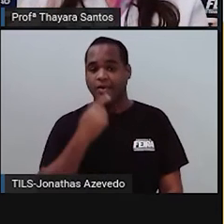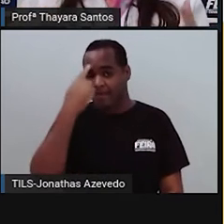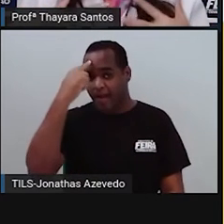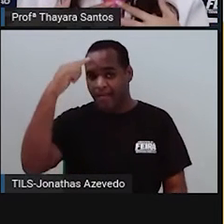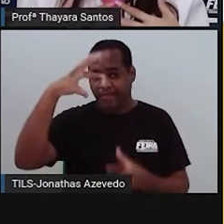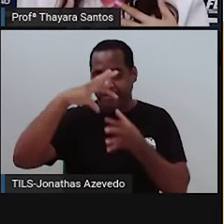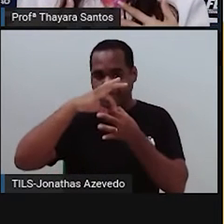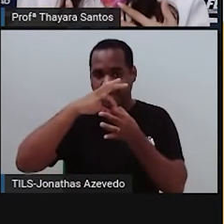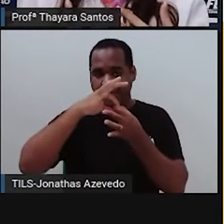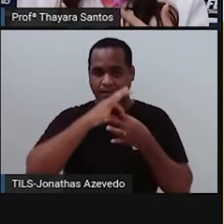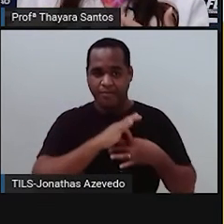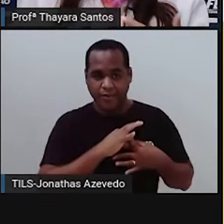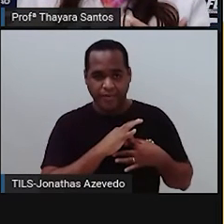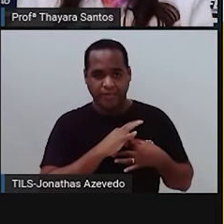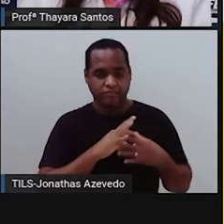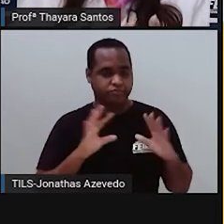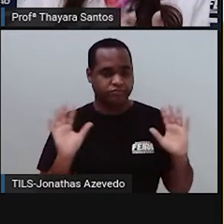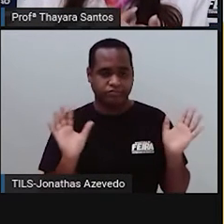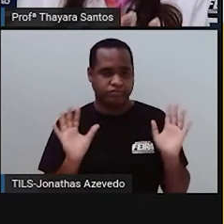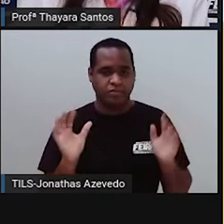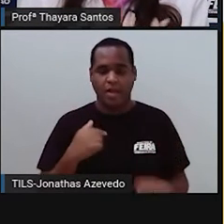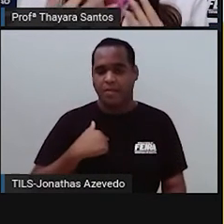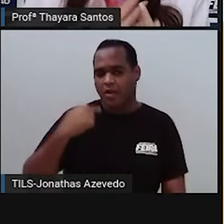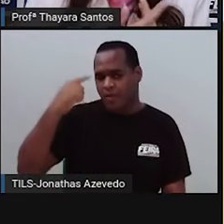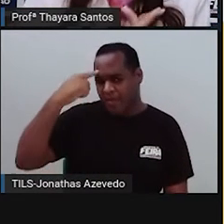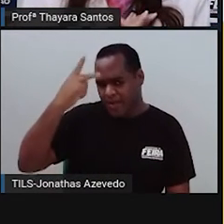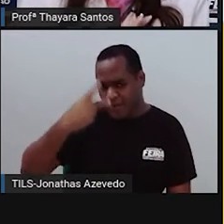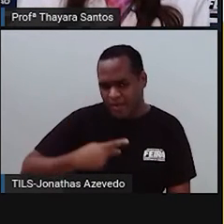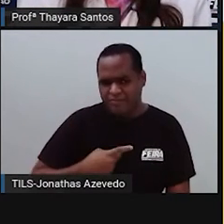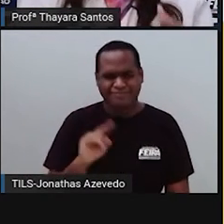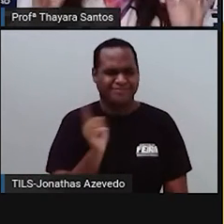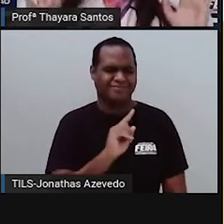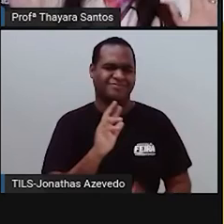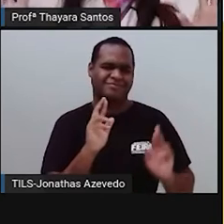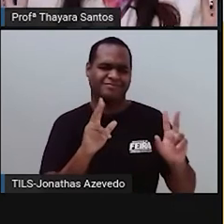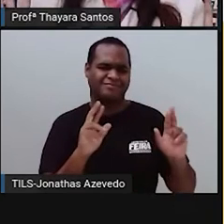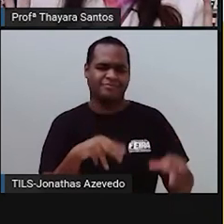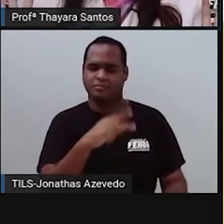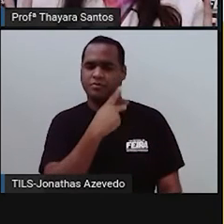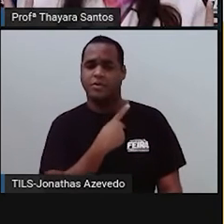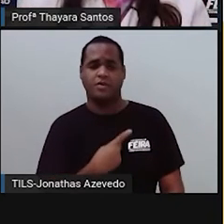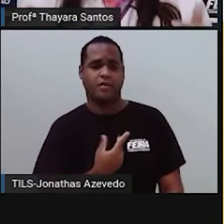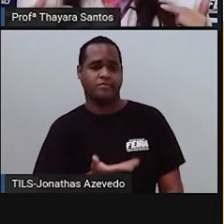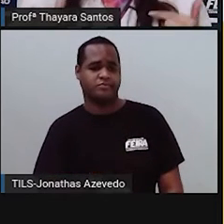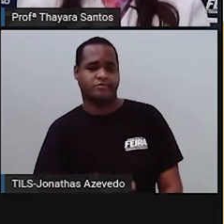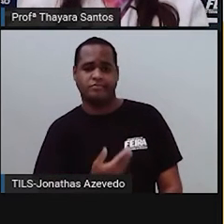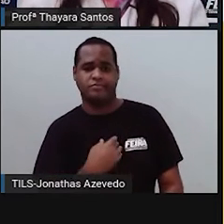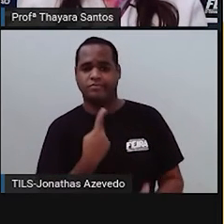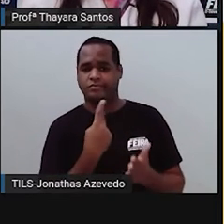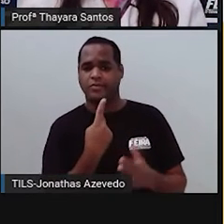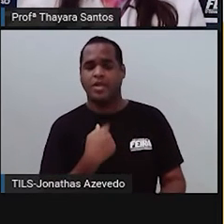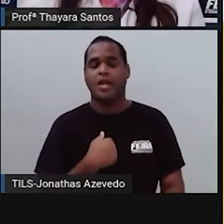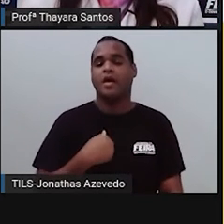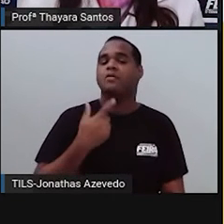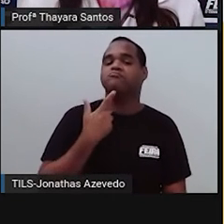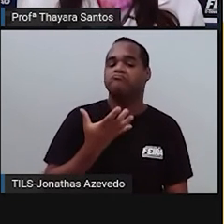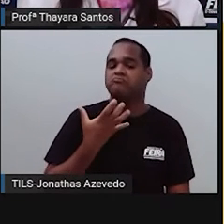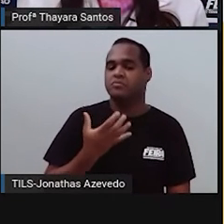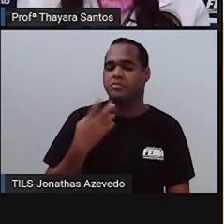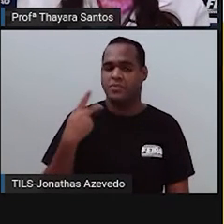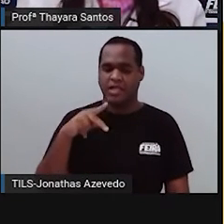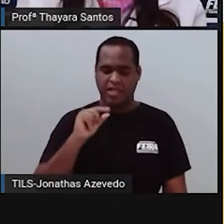comandando. Mas não é o meu consciente. É o inconsciente. Ele tem vontade própria. A gente não está aqui agora se